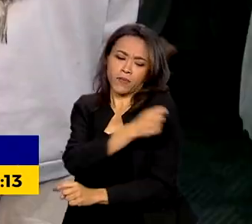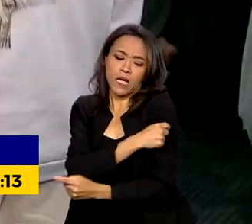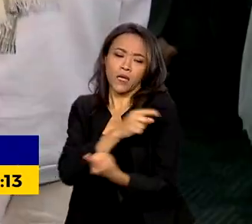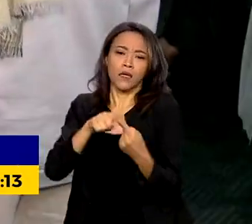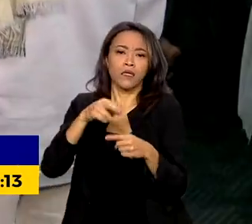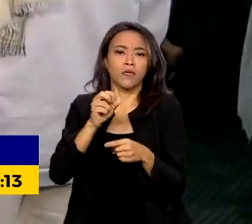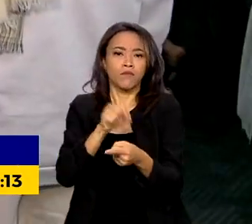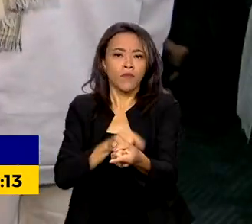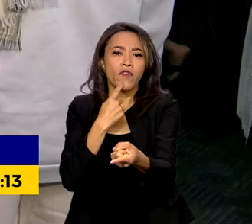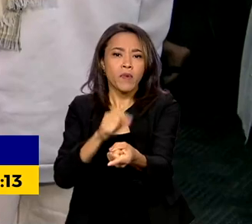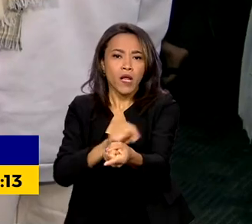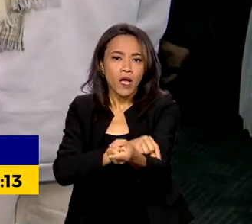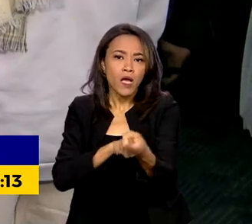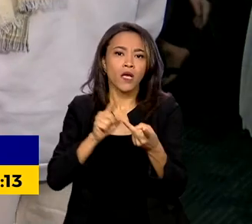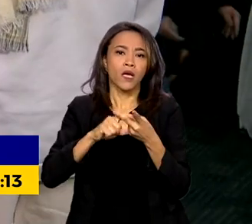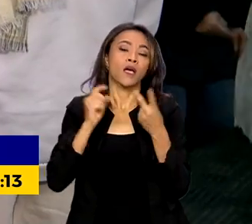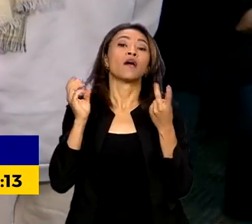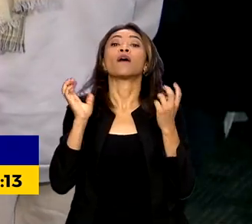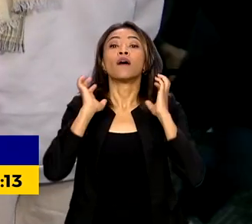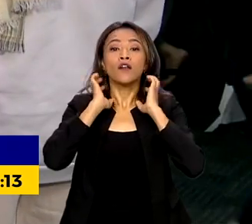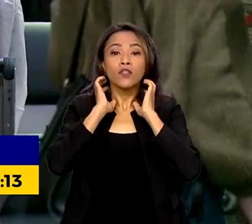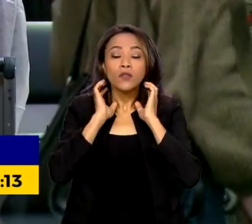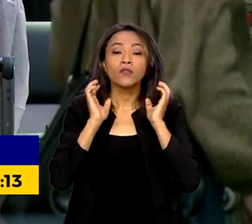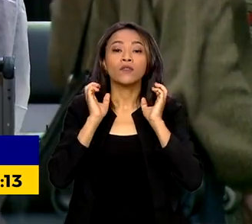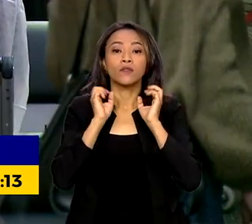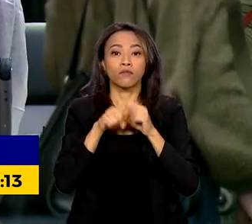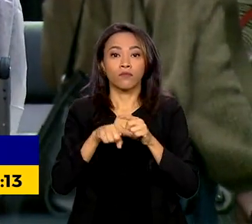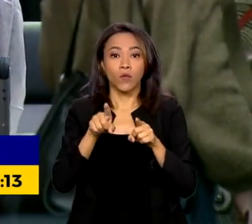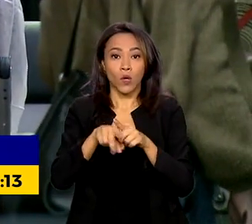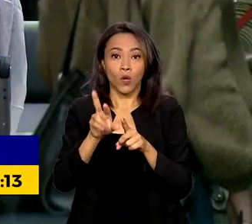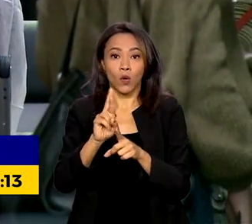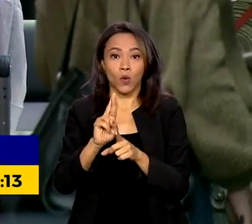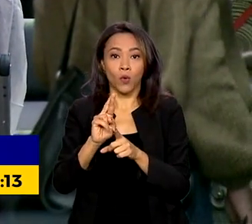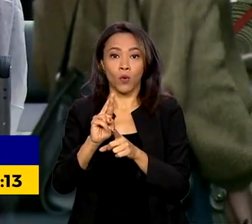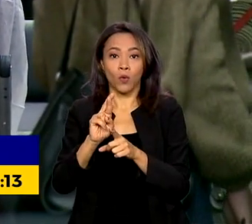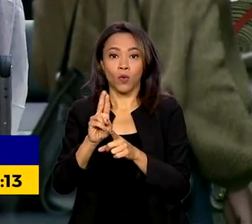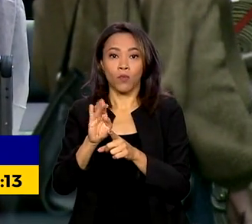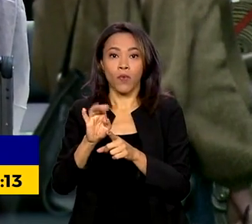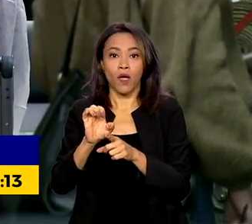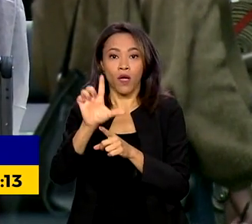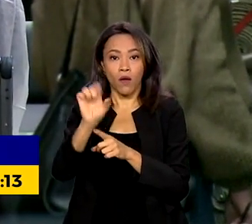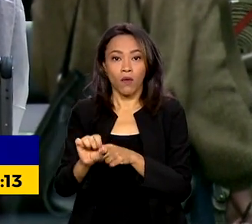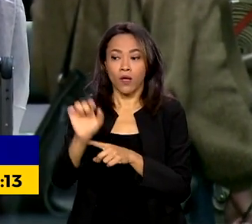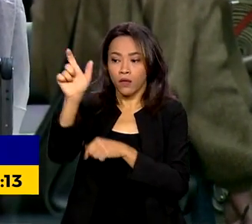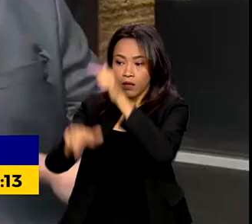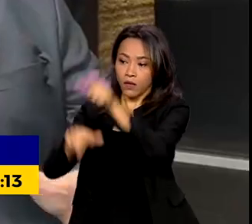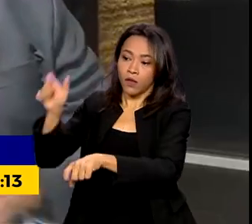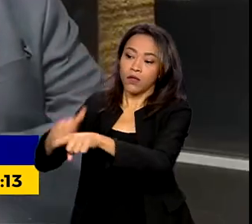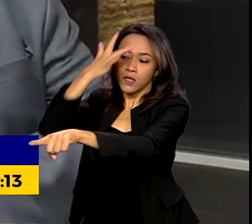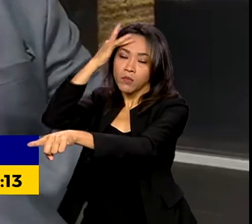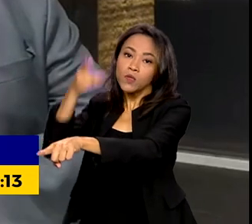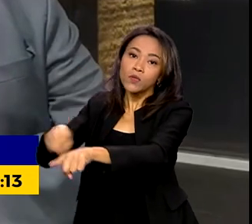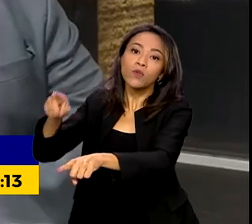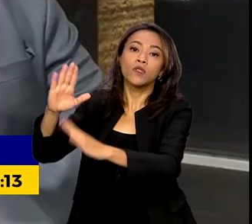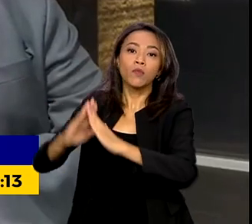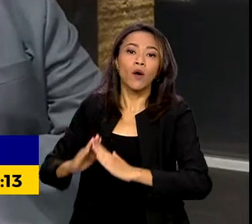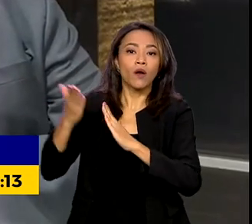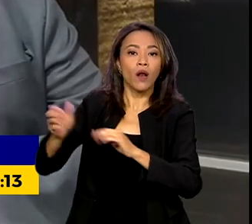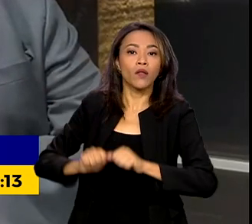sarampo, cachumba, rubeula, covid e gripe dos afegãos que se encontram no aeroporto. Nesse